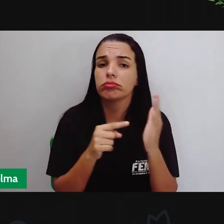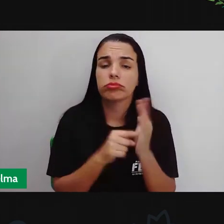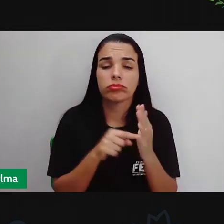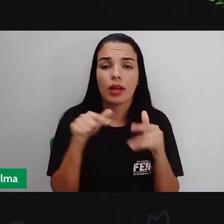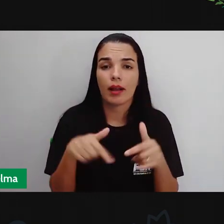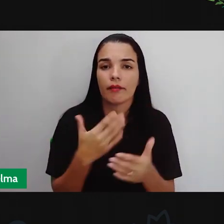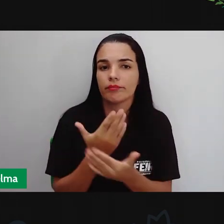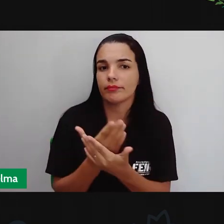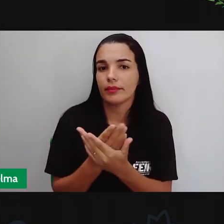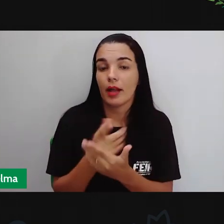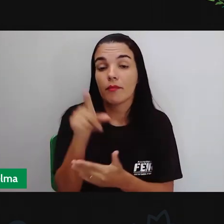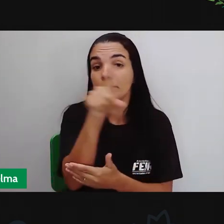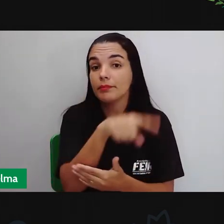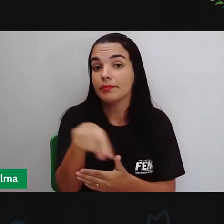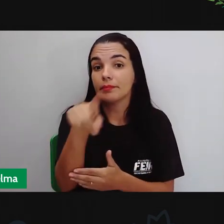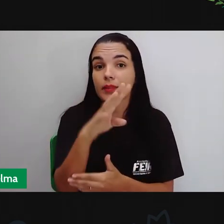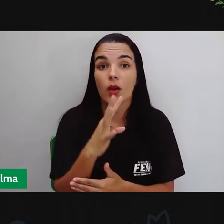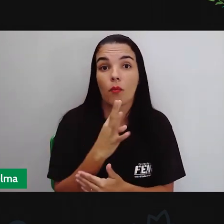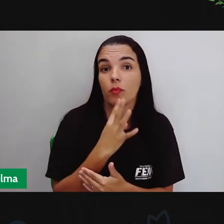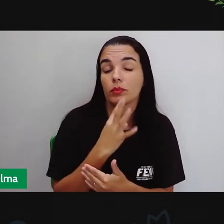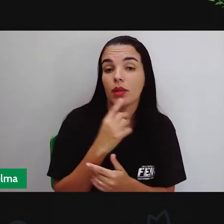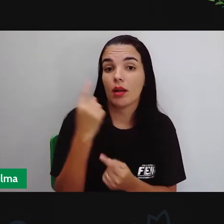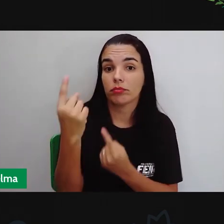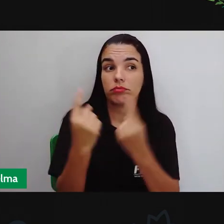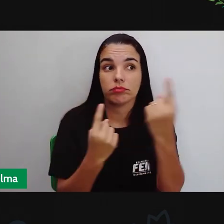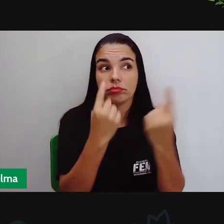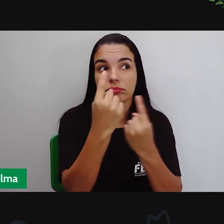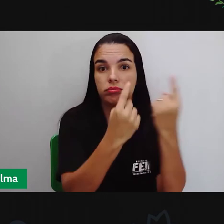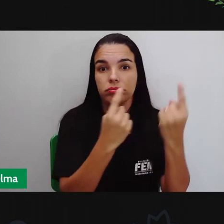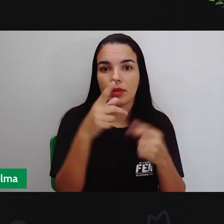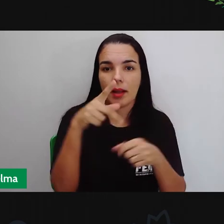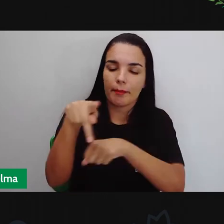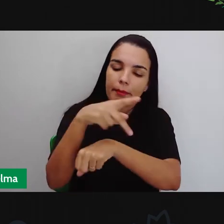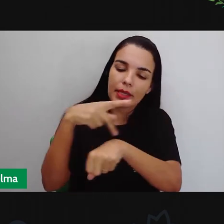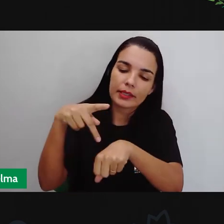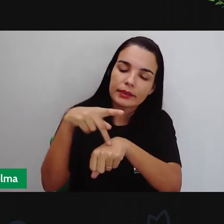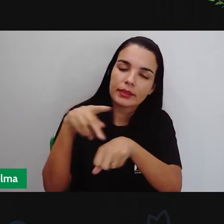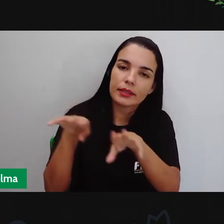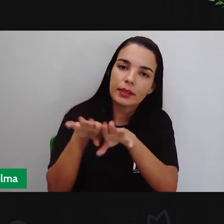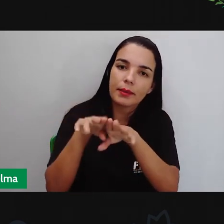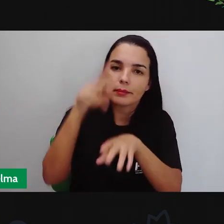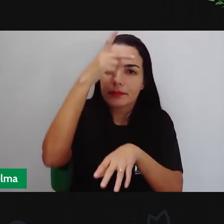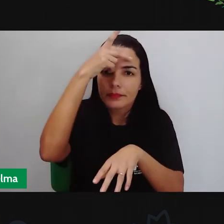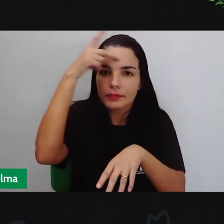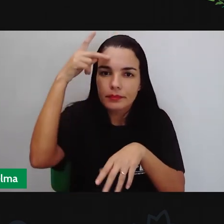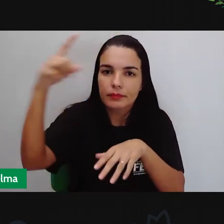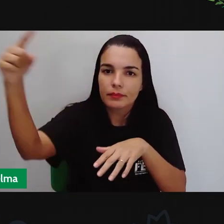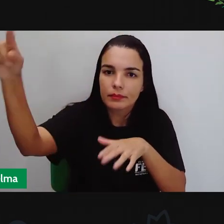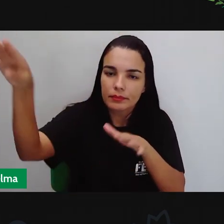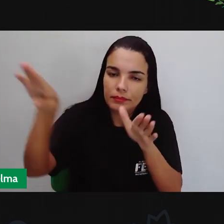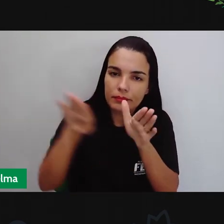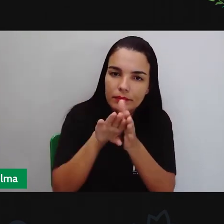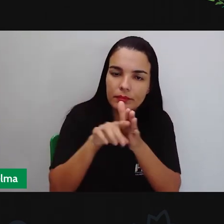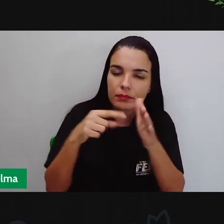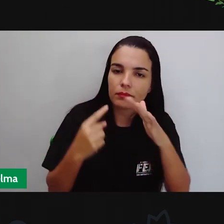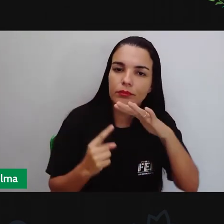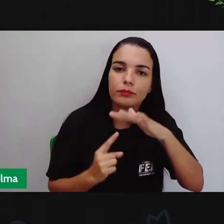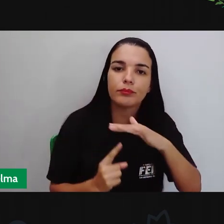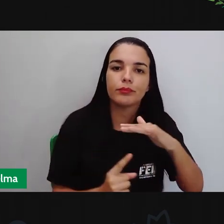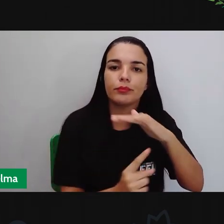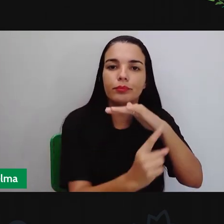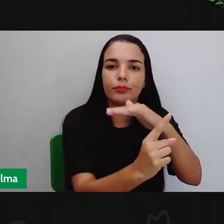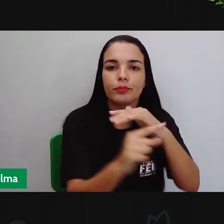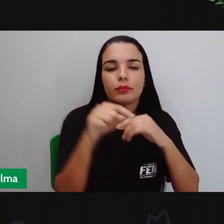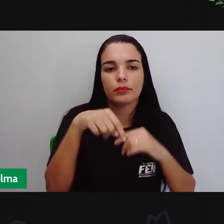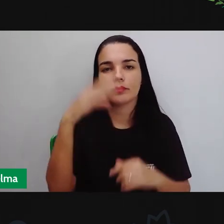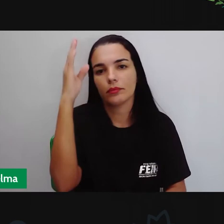vocês conhecerem alguns países e alguns imigrantes que trouxeram aí contribuições